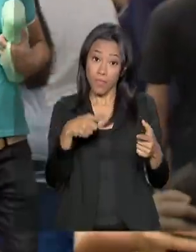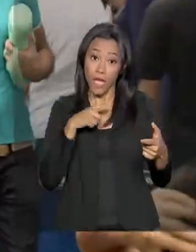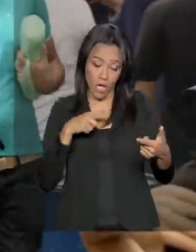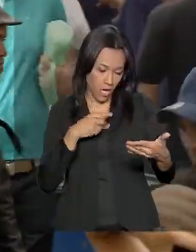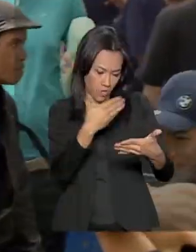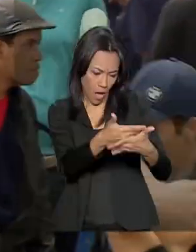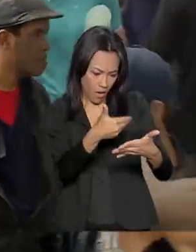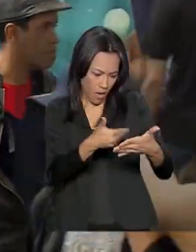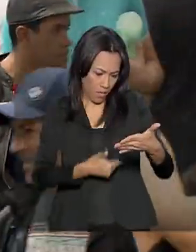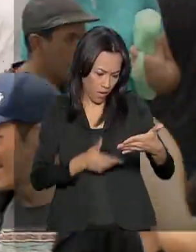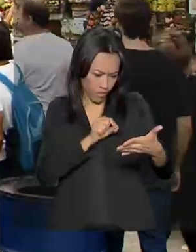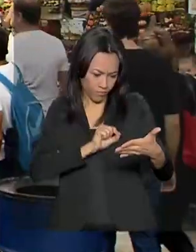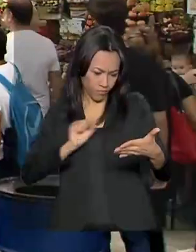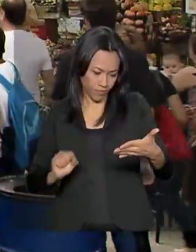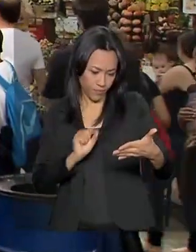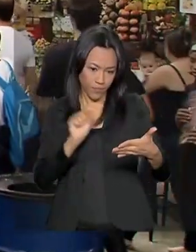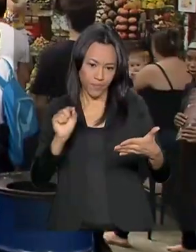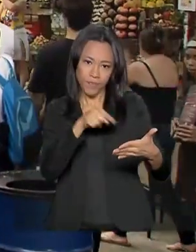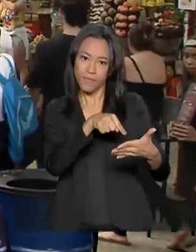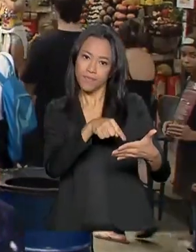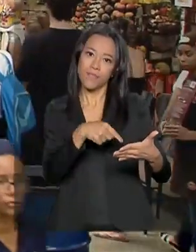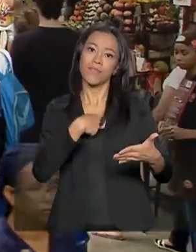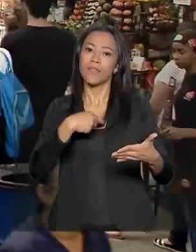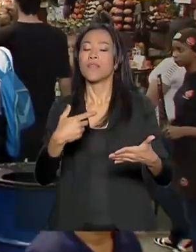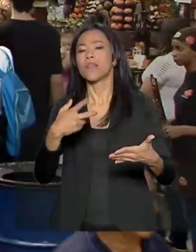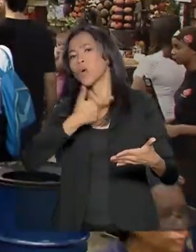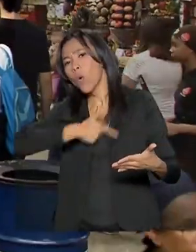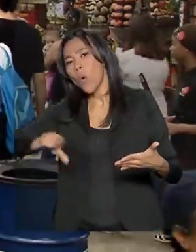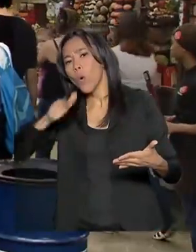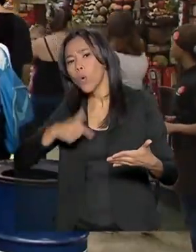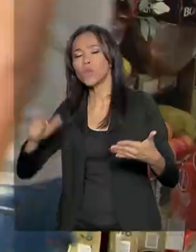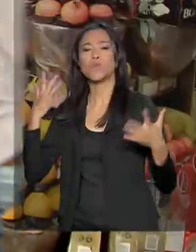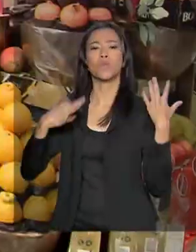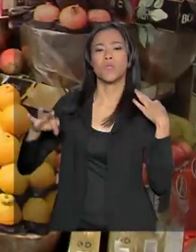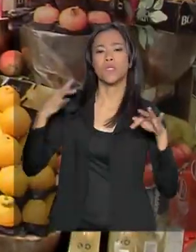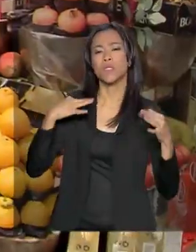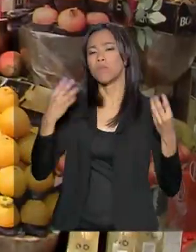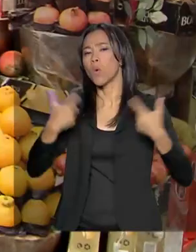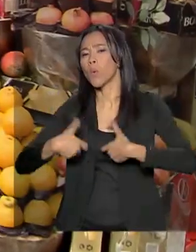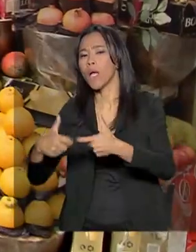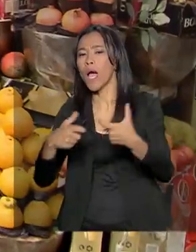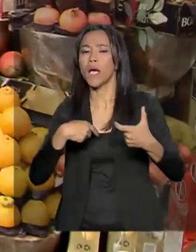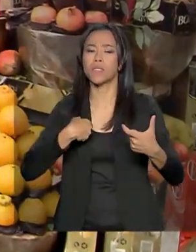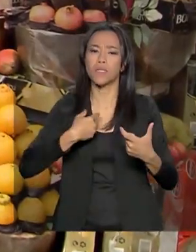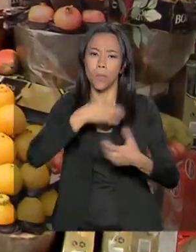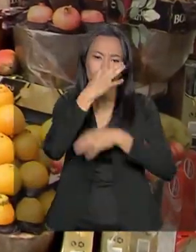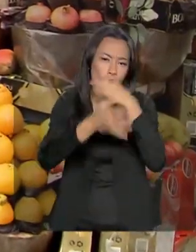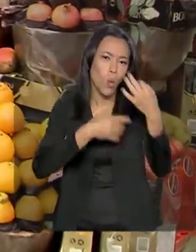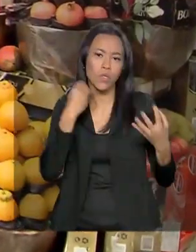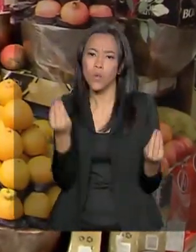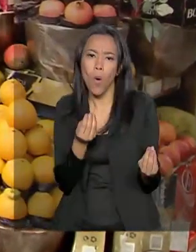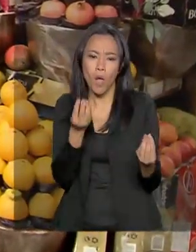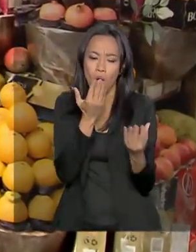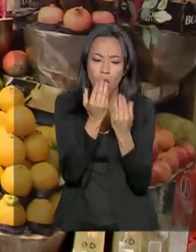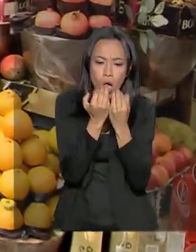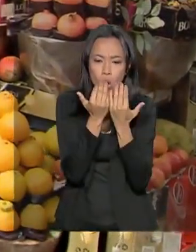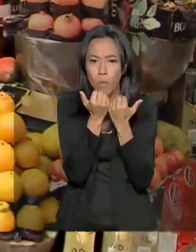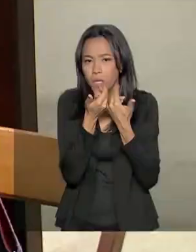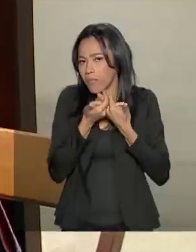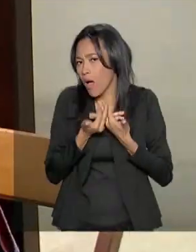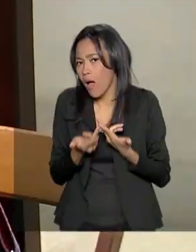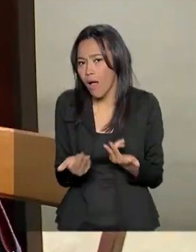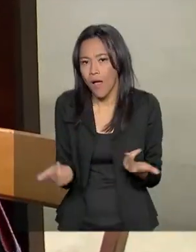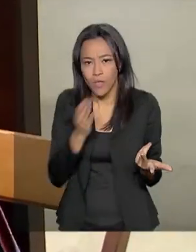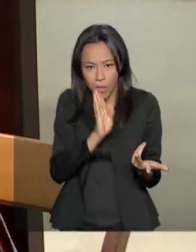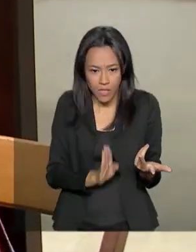torcedor da Copa América, juntamente com outras atrações turísticas e dicas para degustar os sabores brasileiros,